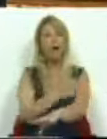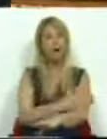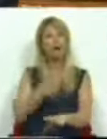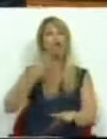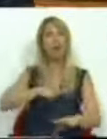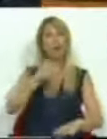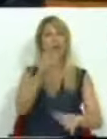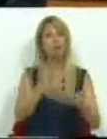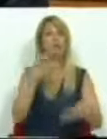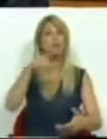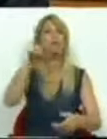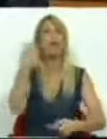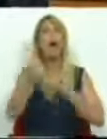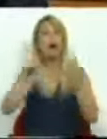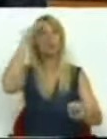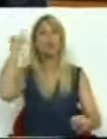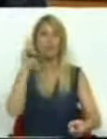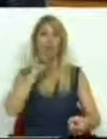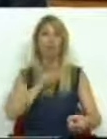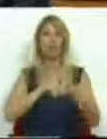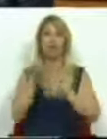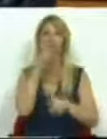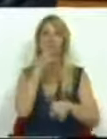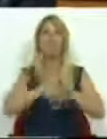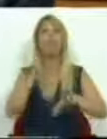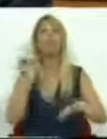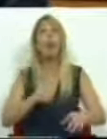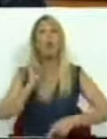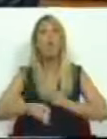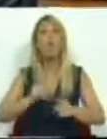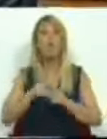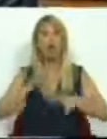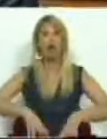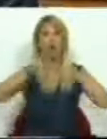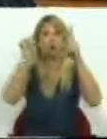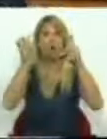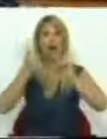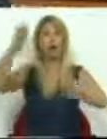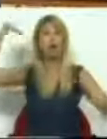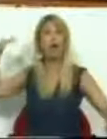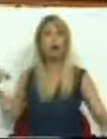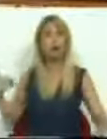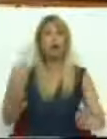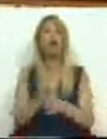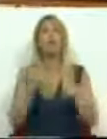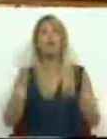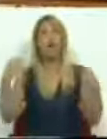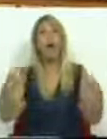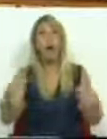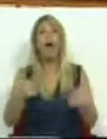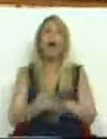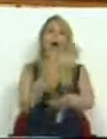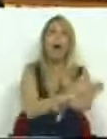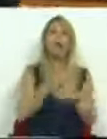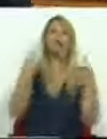deixar de sublinhar também algum esquecimento da Sra. Deputada em relação também ao que foi a evolução dos anos anteriores, porque aparentemente há um antes e um depois, e